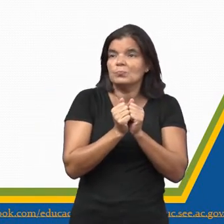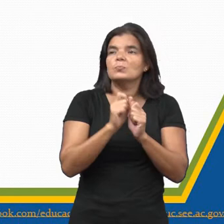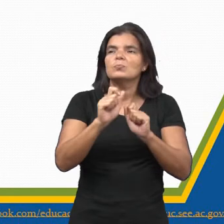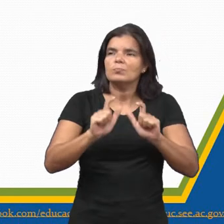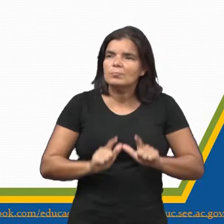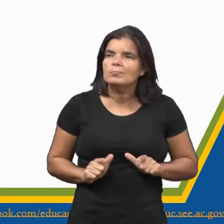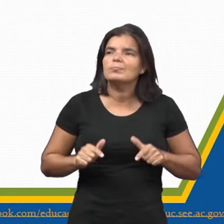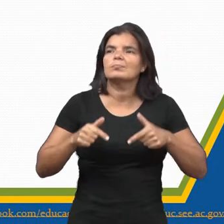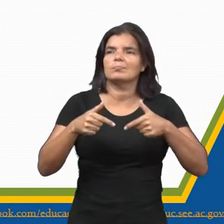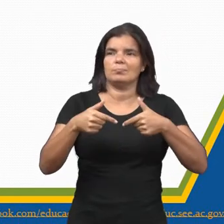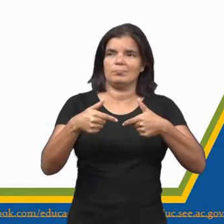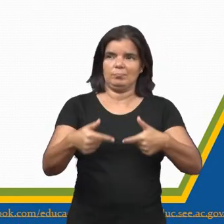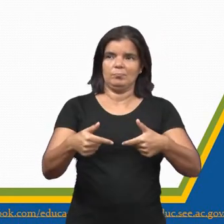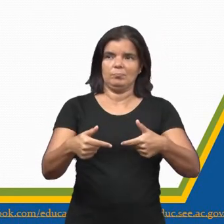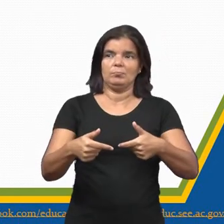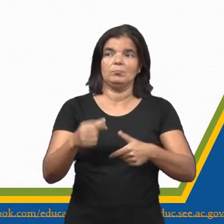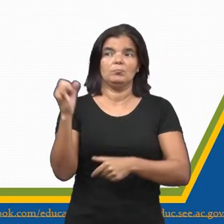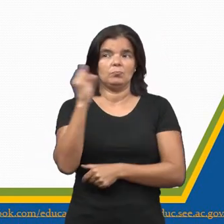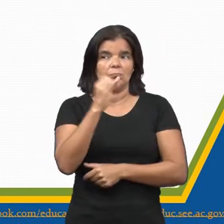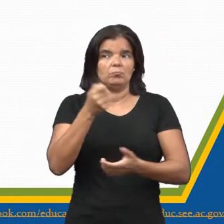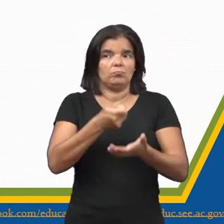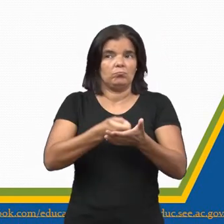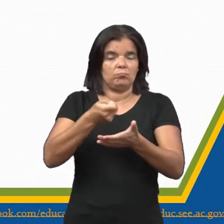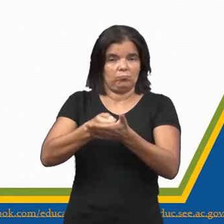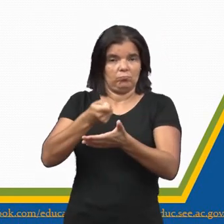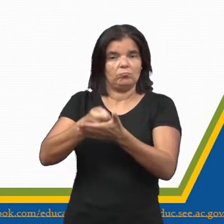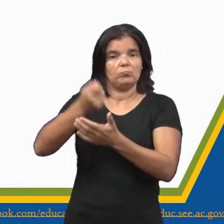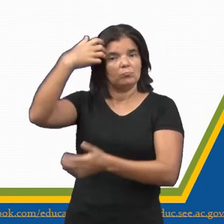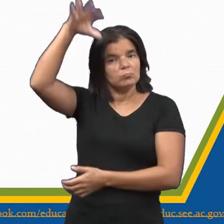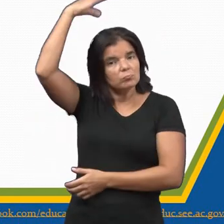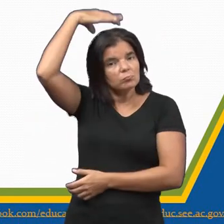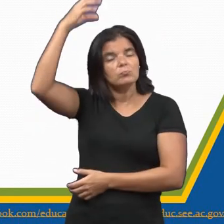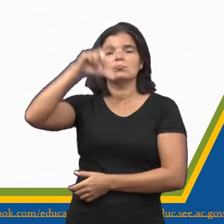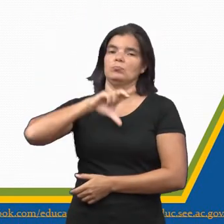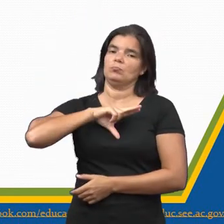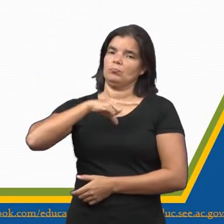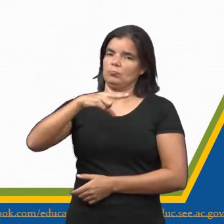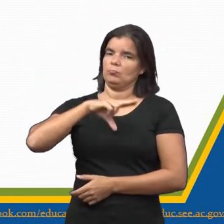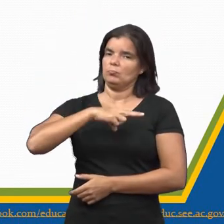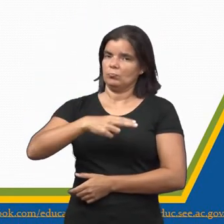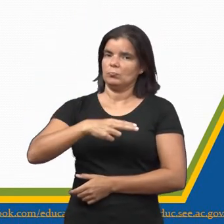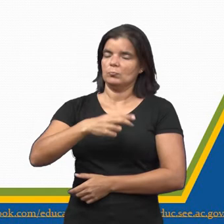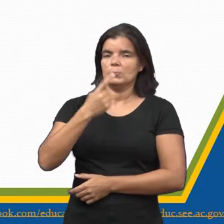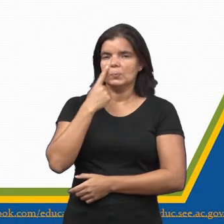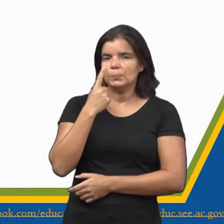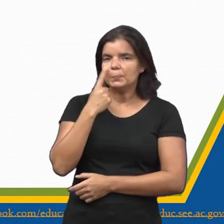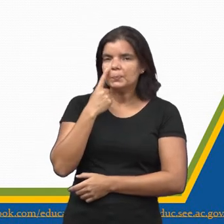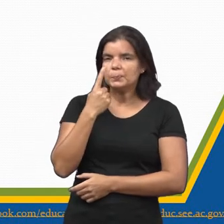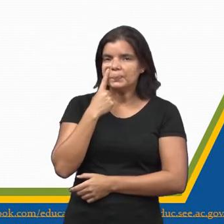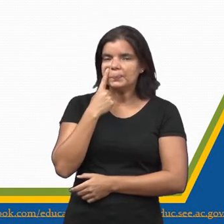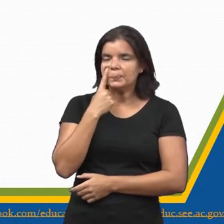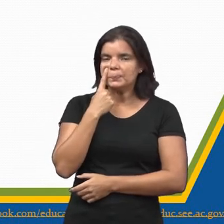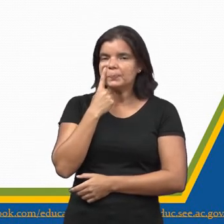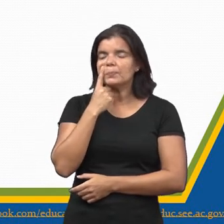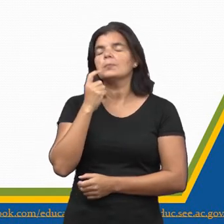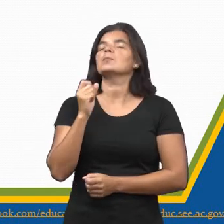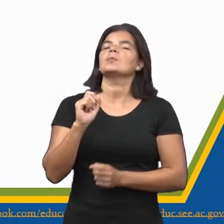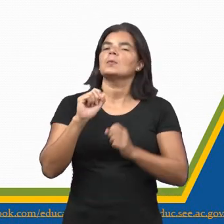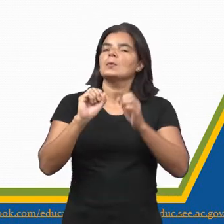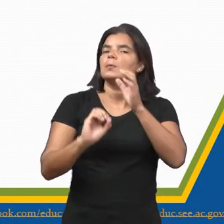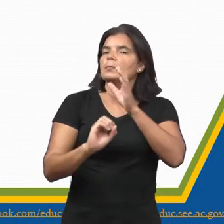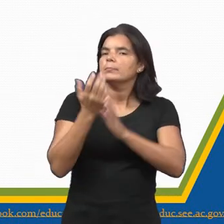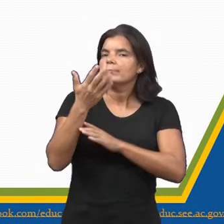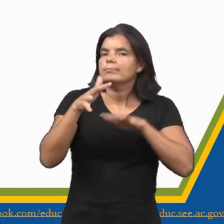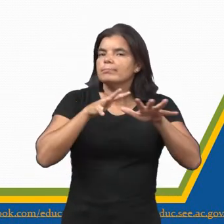lutando contra os impostos cobrados pela corte portuguesa. Olha só uma segunda observação a respeito da